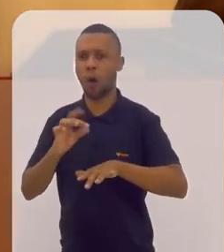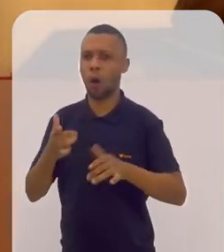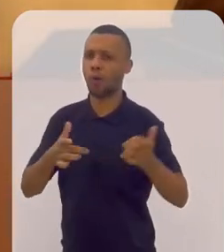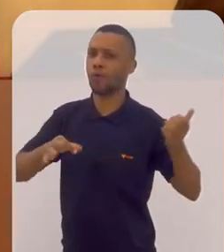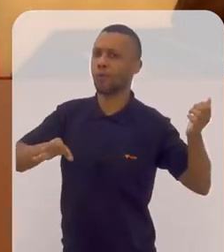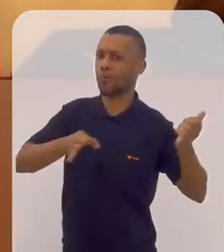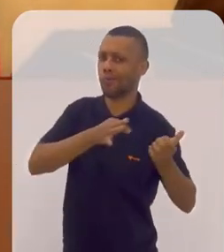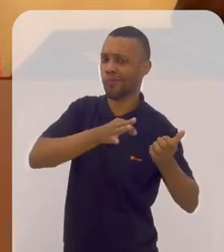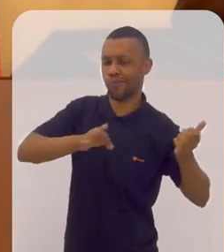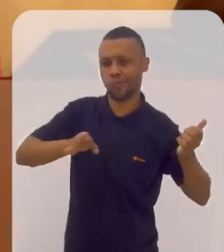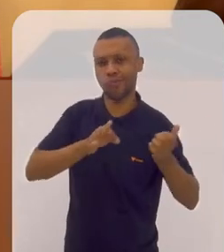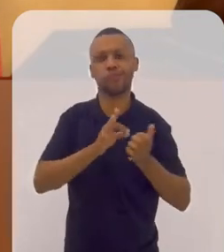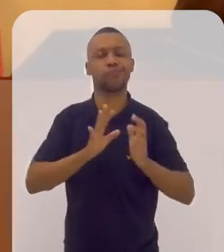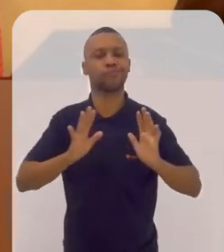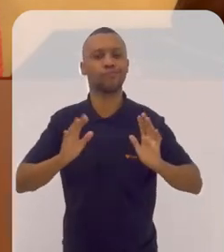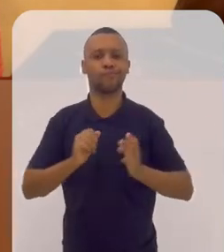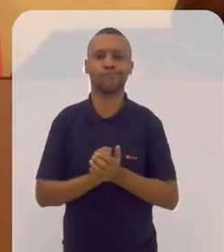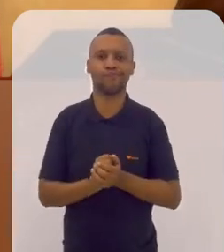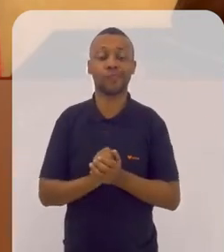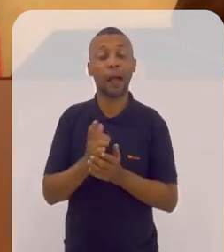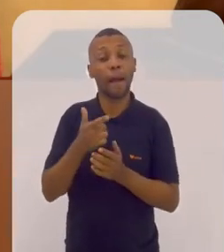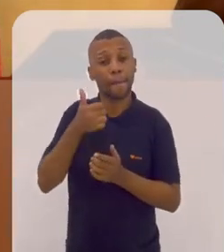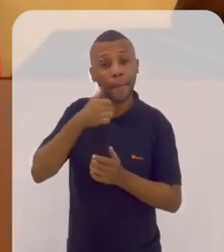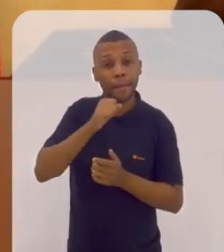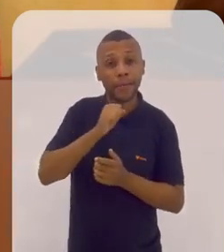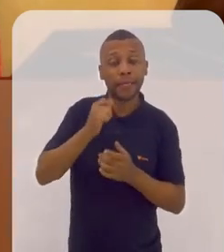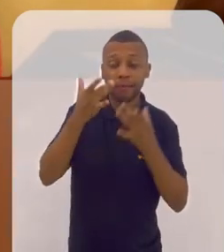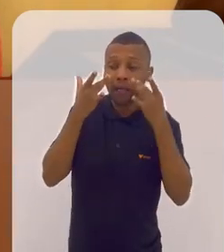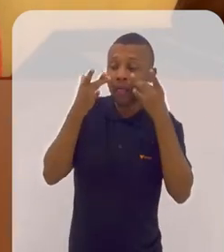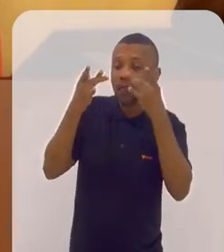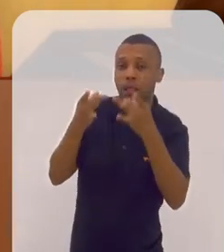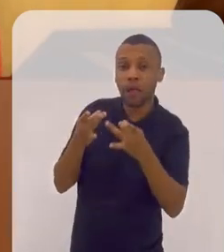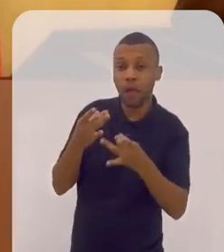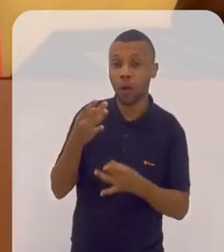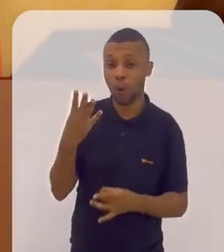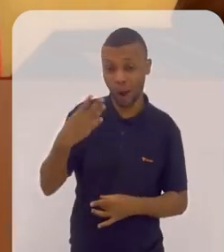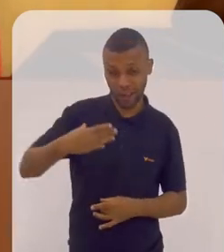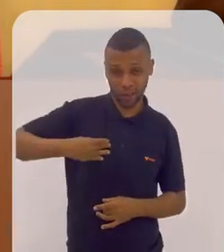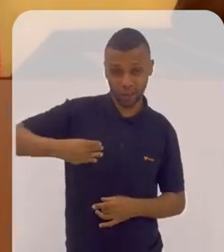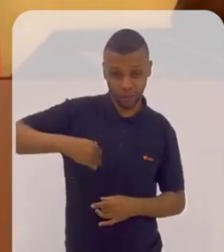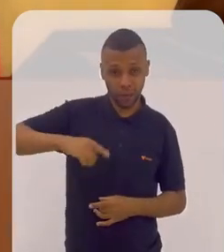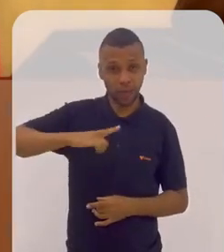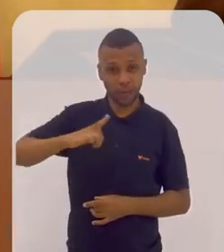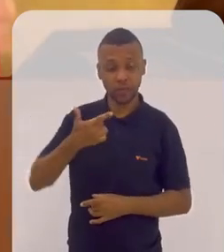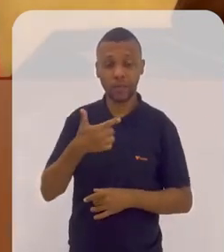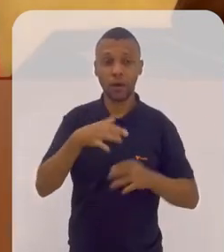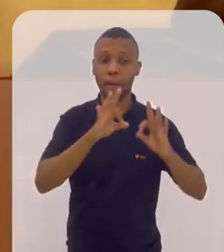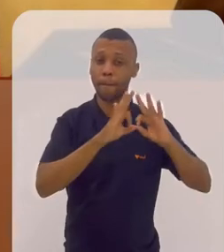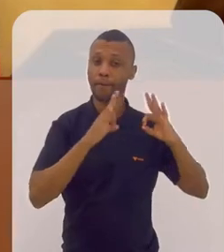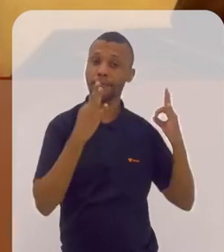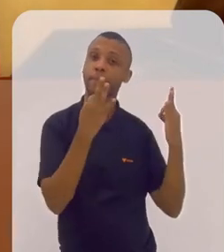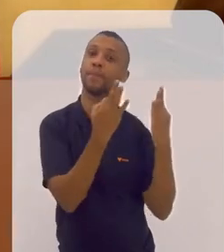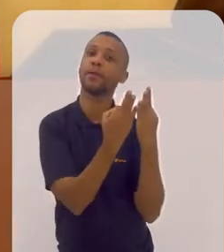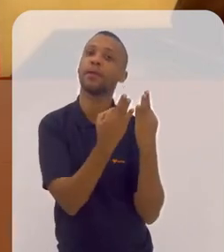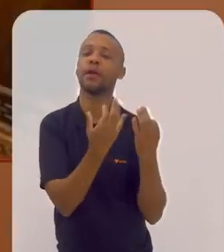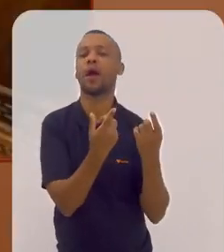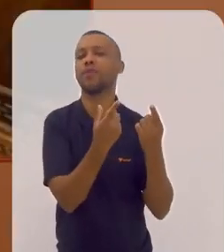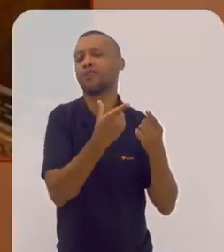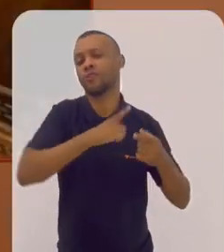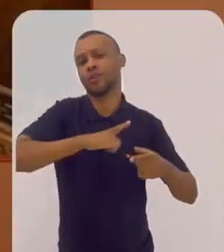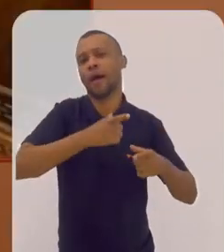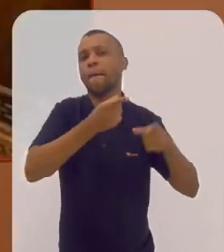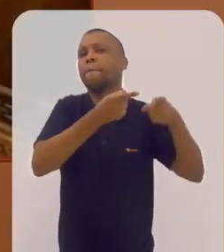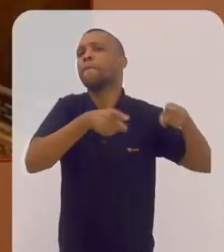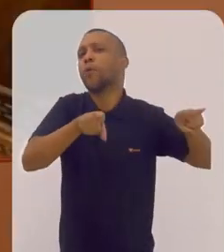oferecido. E minha mãe teve essa preocupação com os quatro filhos, ela vinha de uma família que